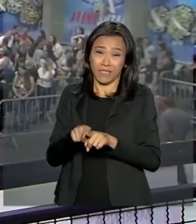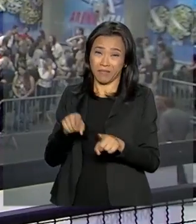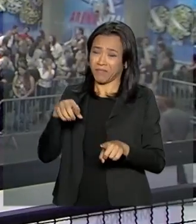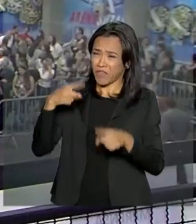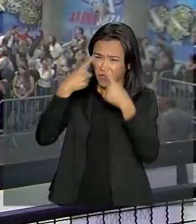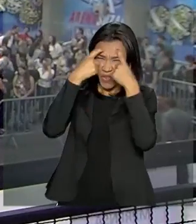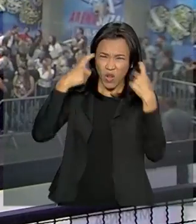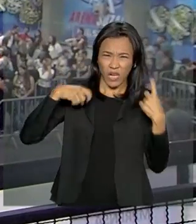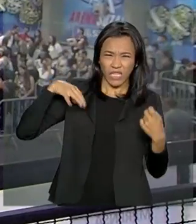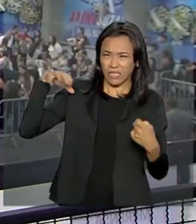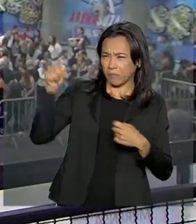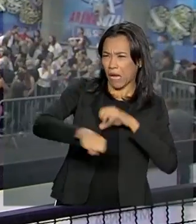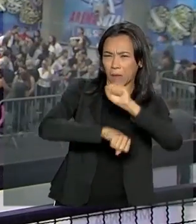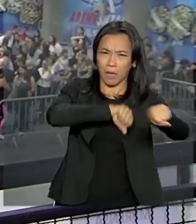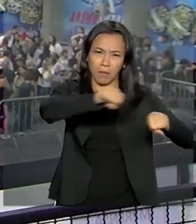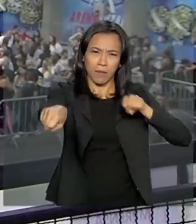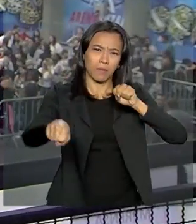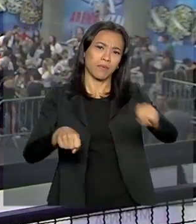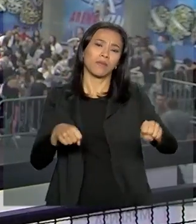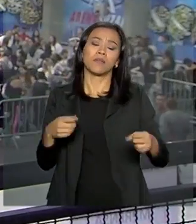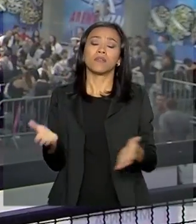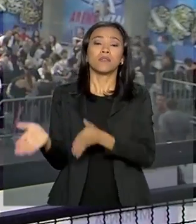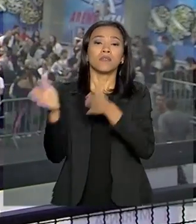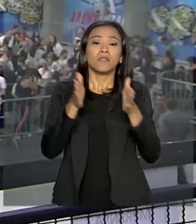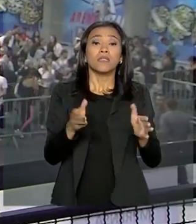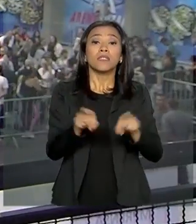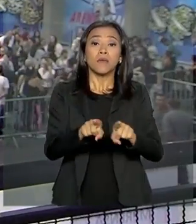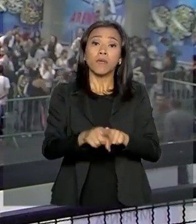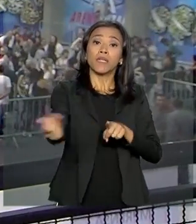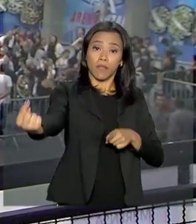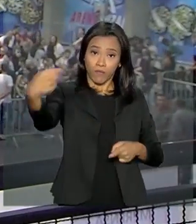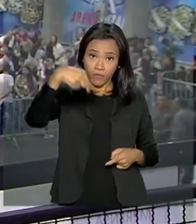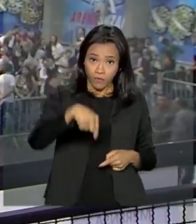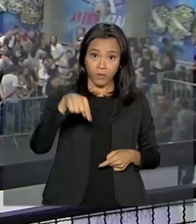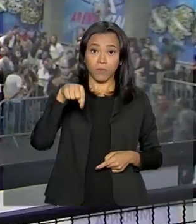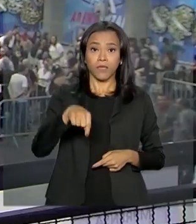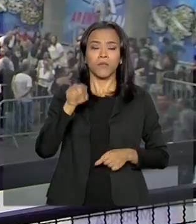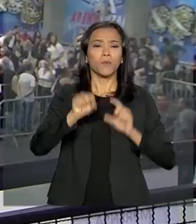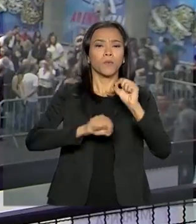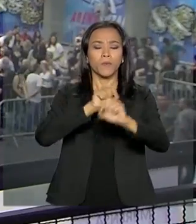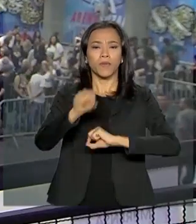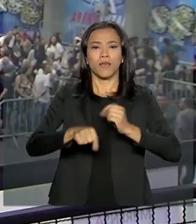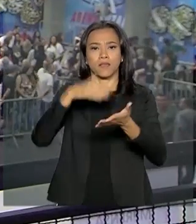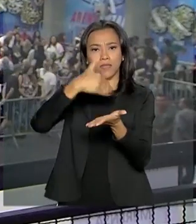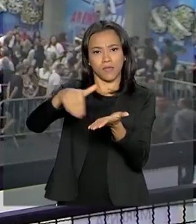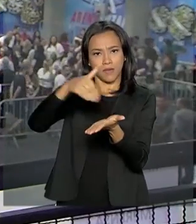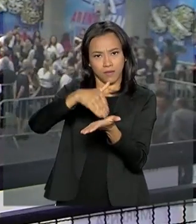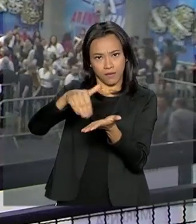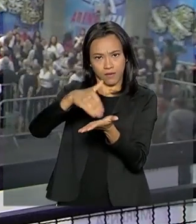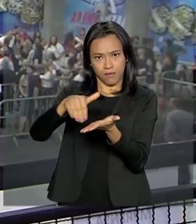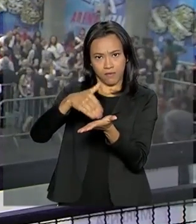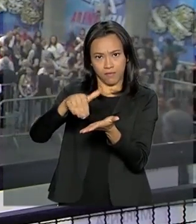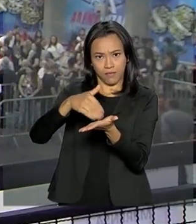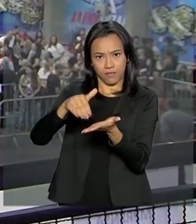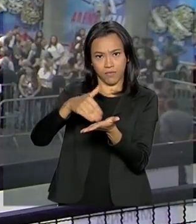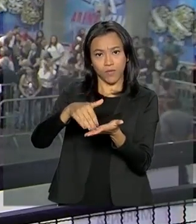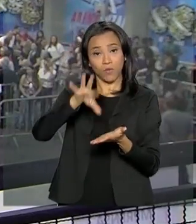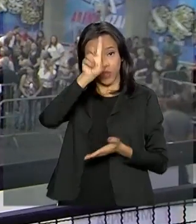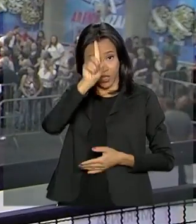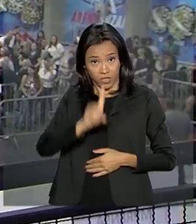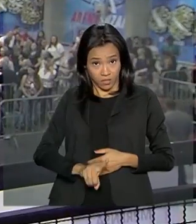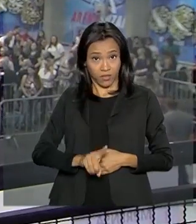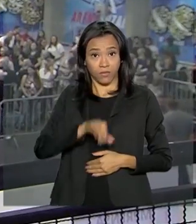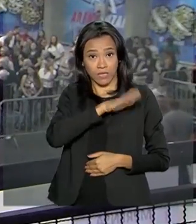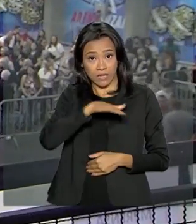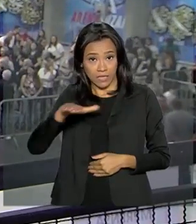estavam ali. Está vindo para cá também a Secretária Nacional de Direitos das Crianças